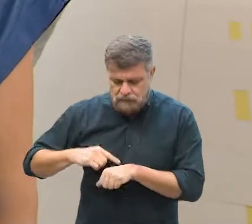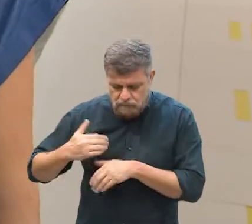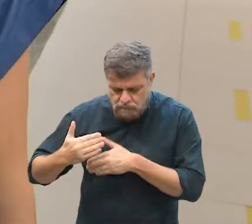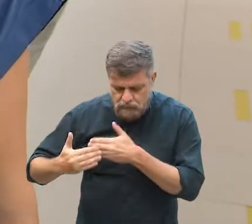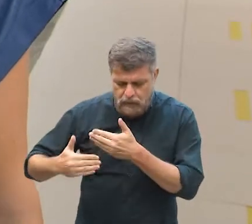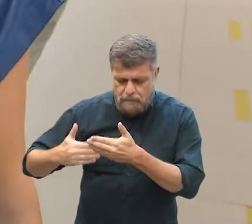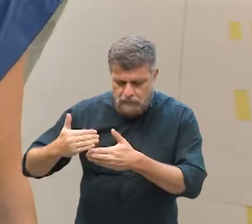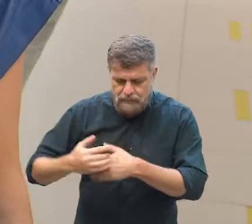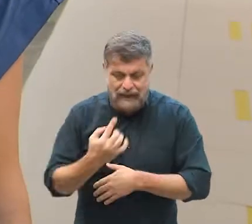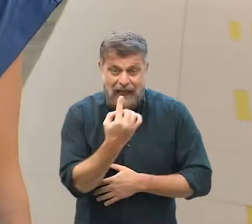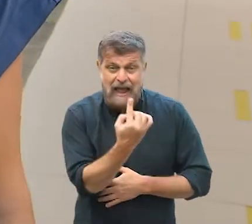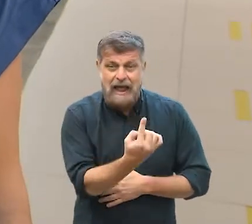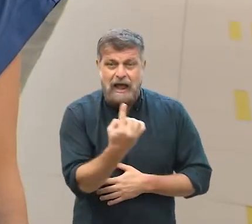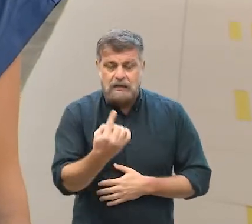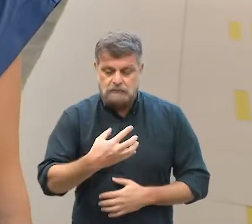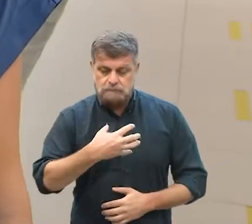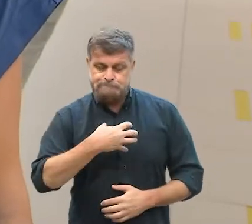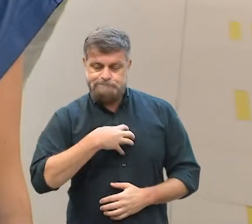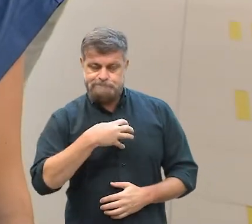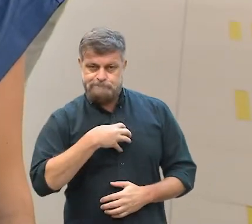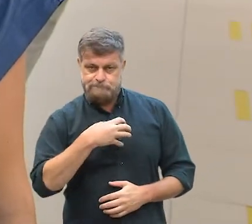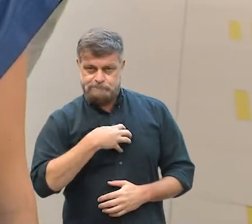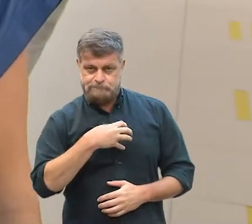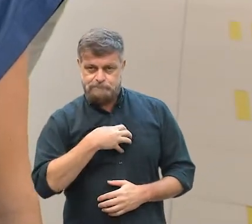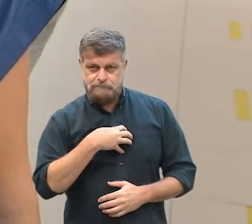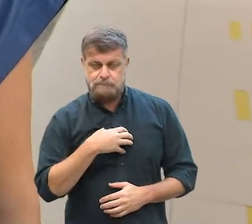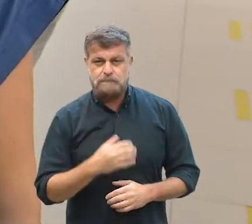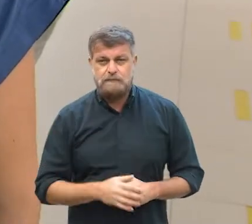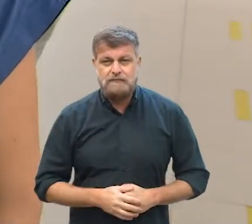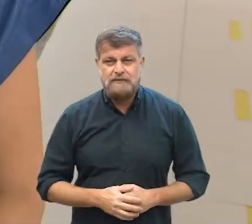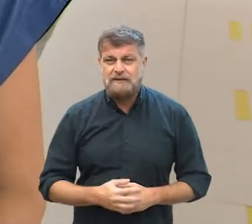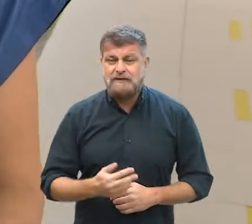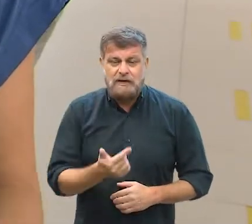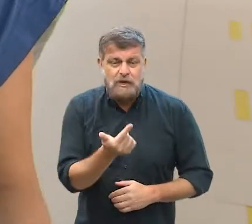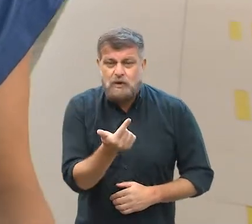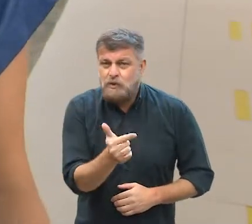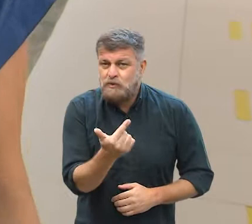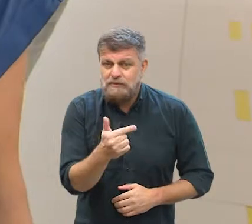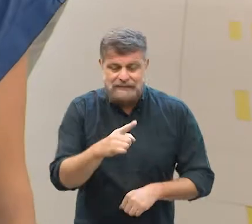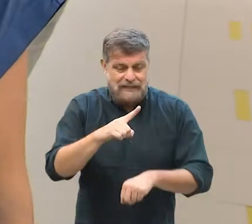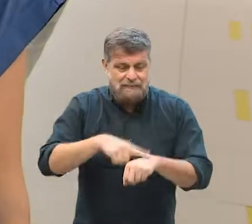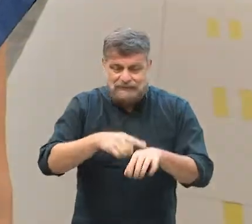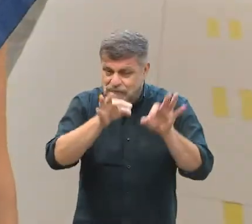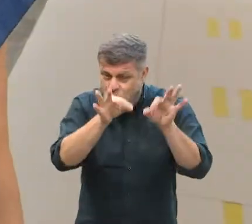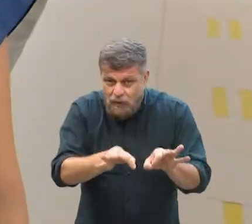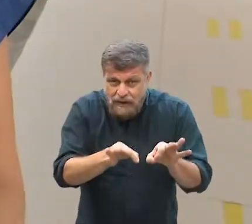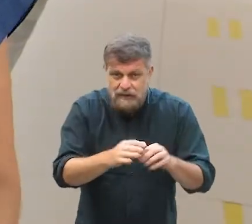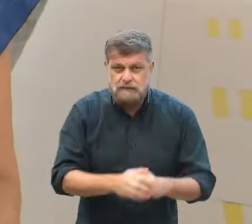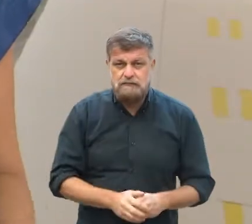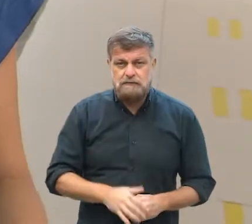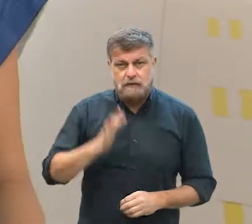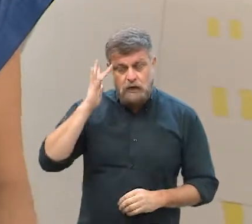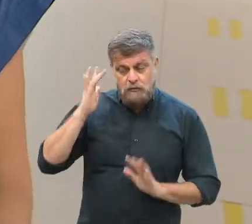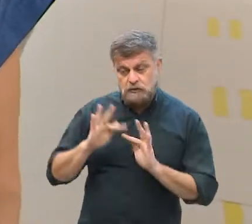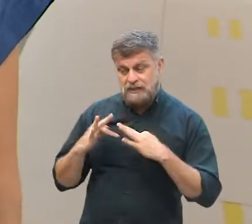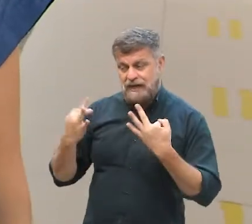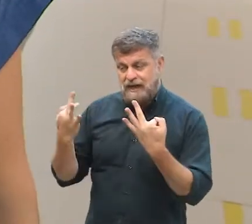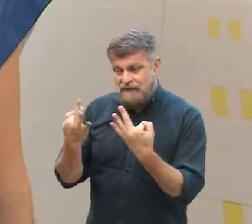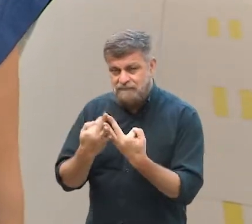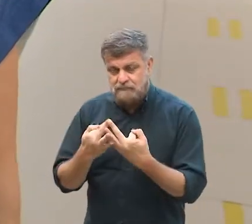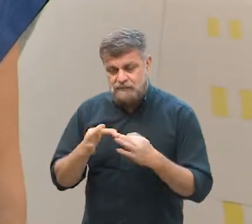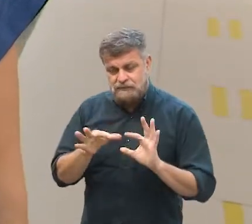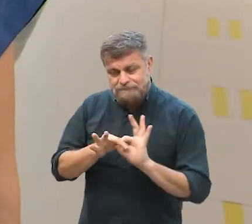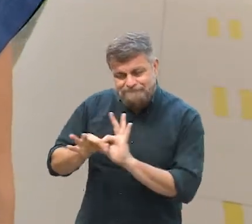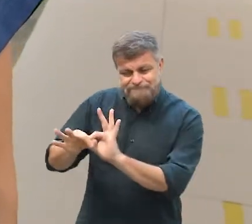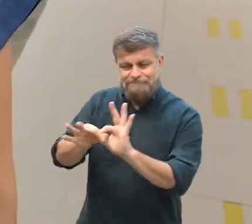Cada um tem o seu tempo para isso, né? Não existe um tempo certo. E acho que aí a família estar próxima é